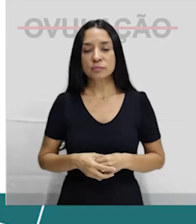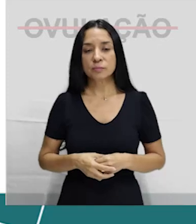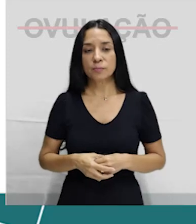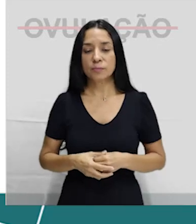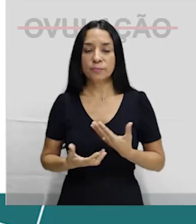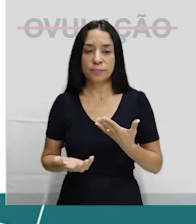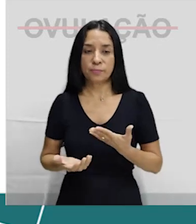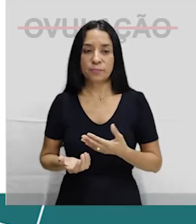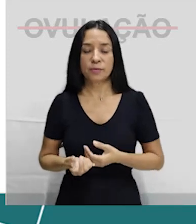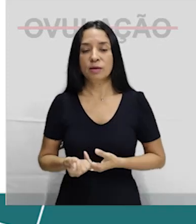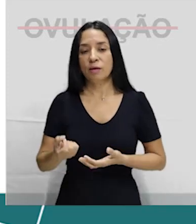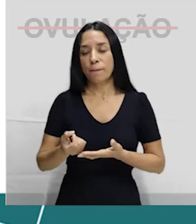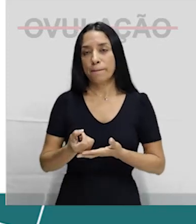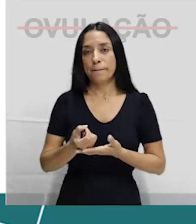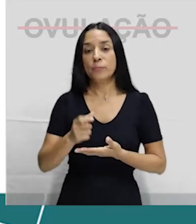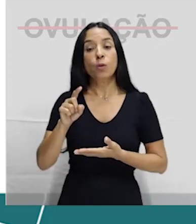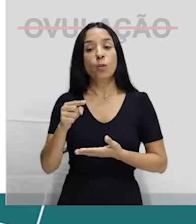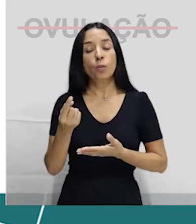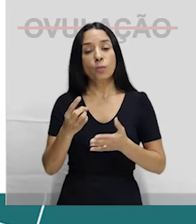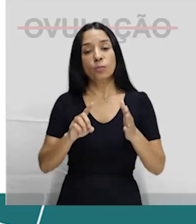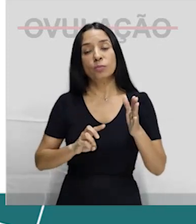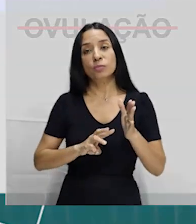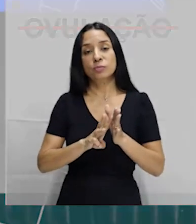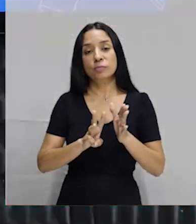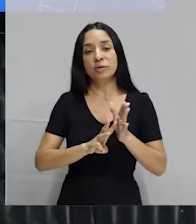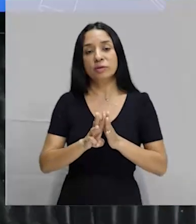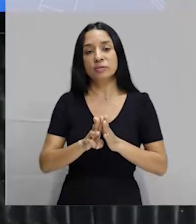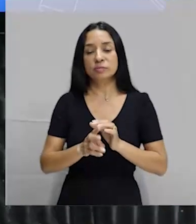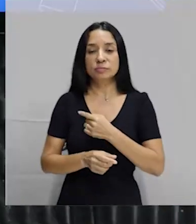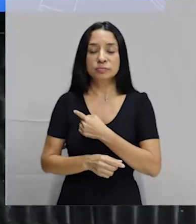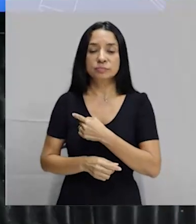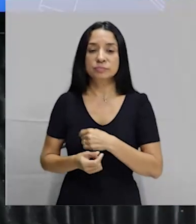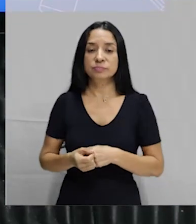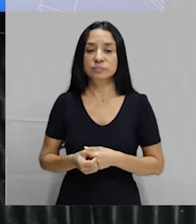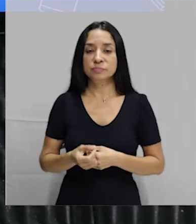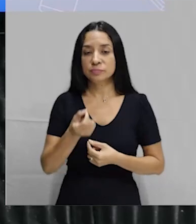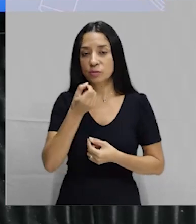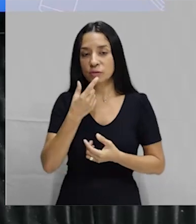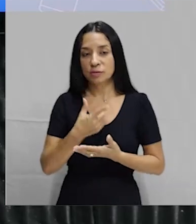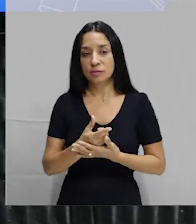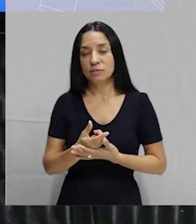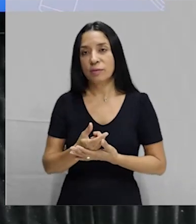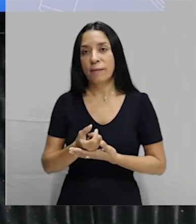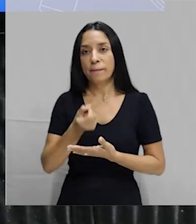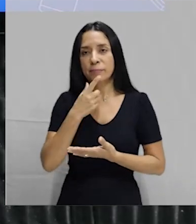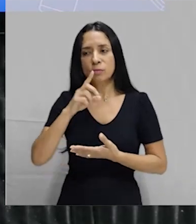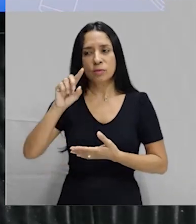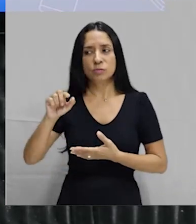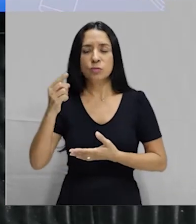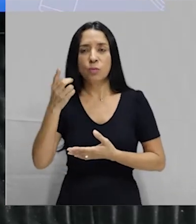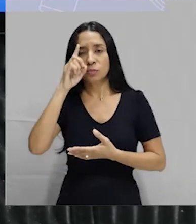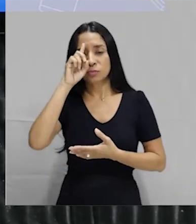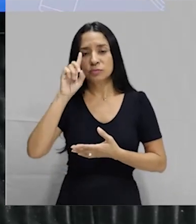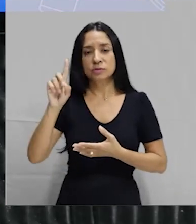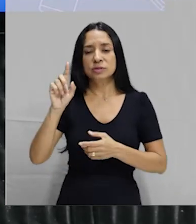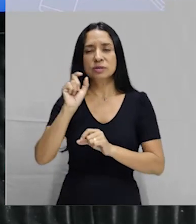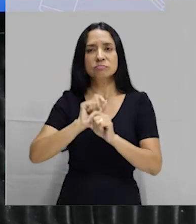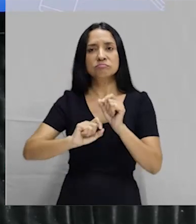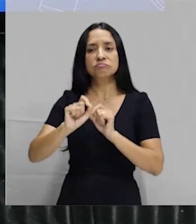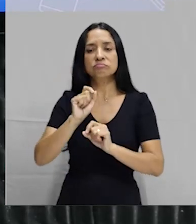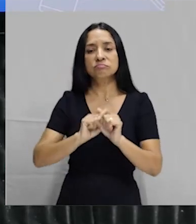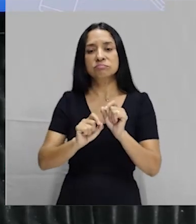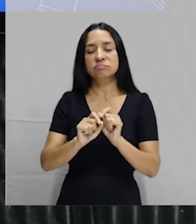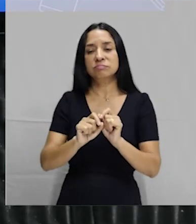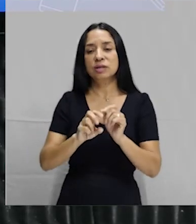anticoncepcionais. Agora, o outro método contraceptivo oral é a pílula do dia seguinte, tá? A pílula do dia seguinte